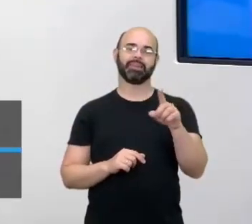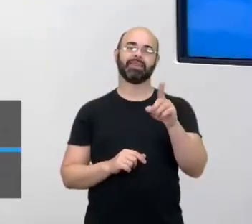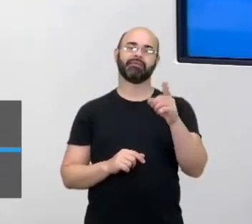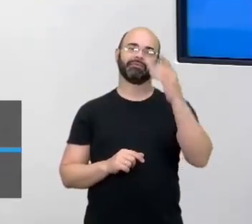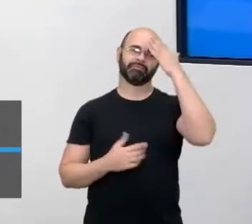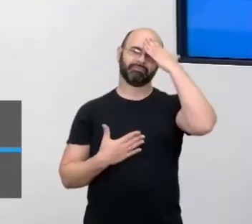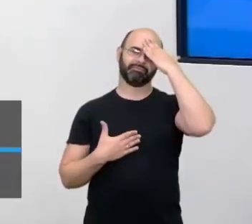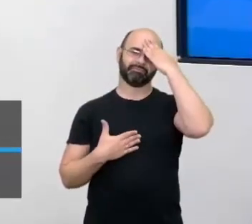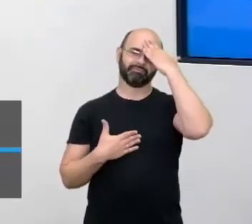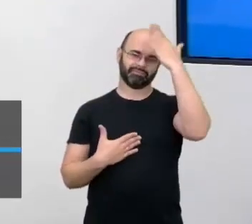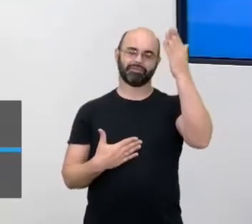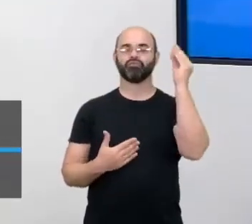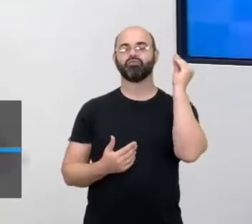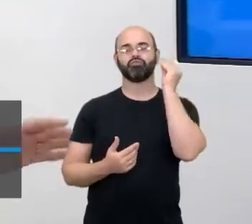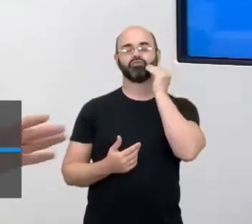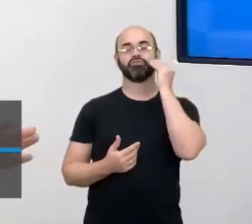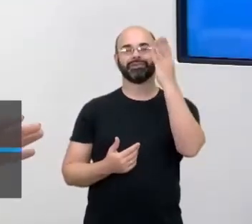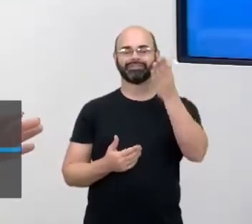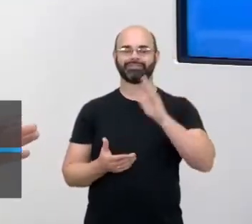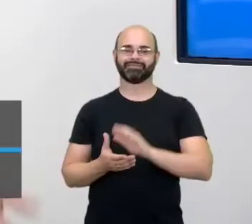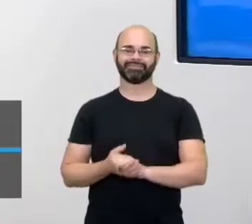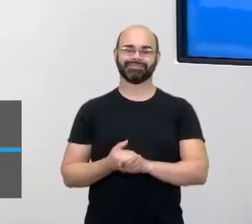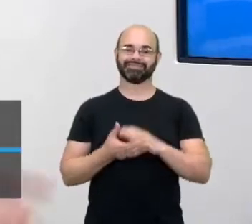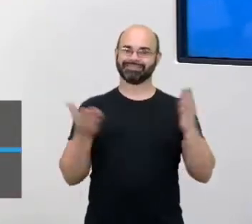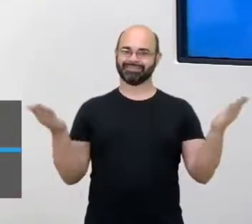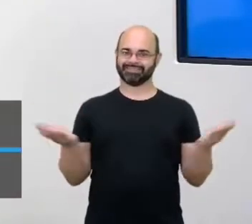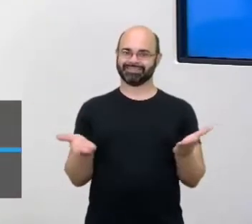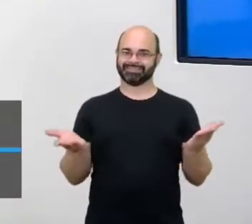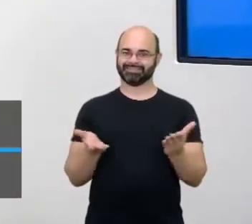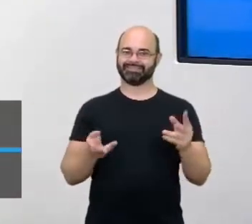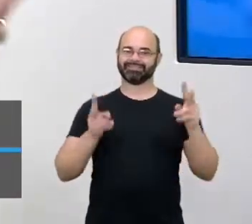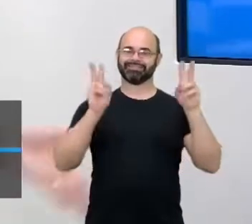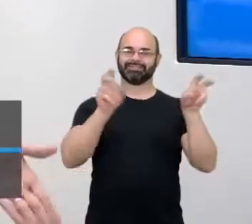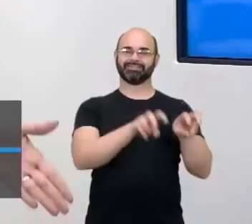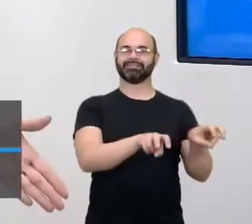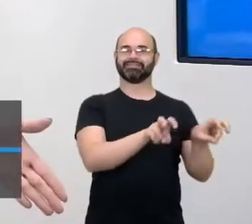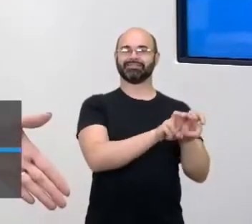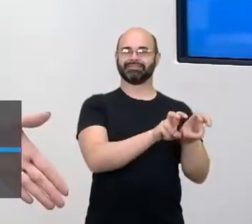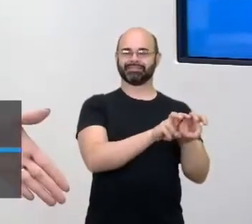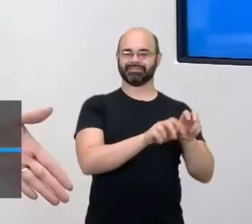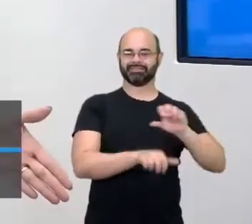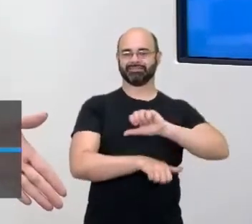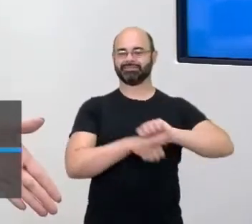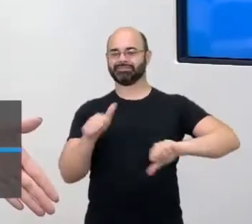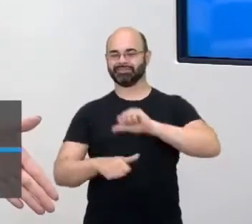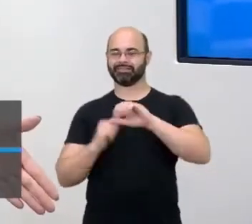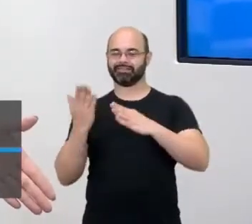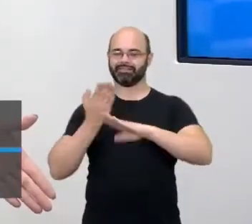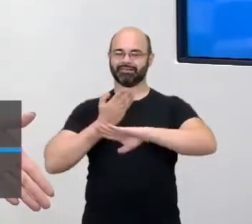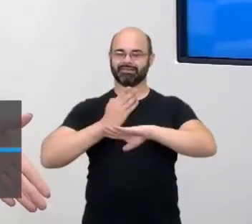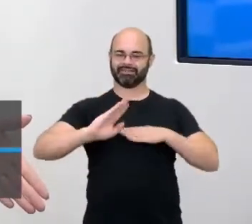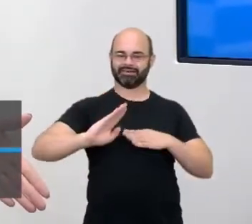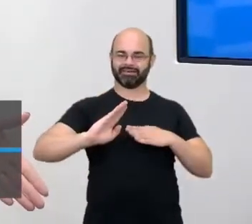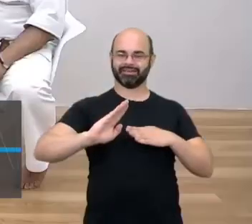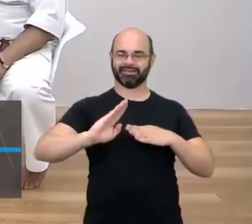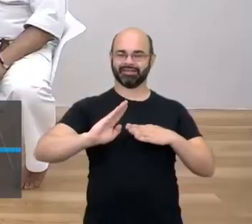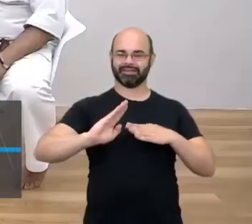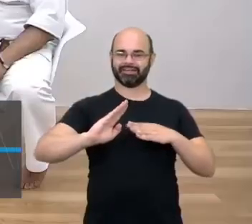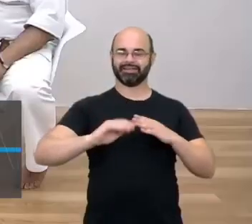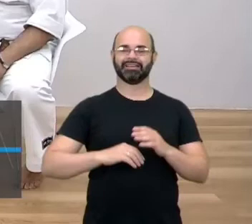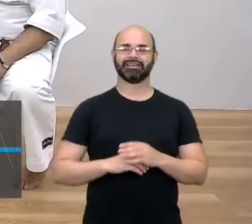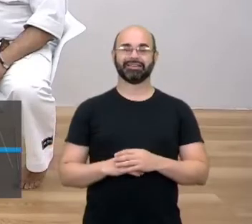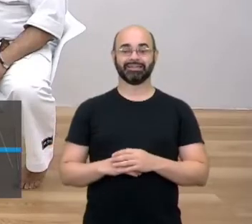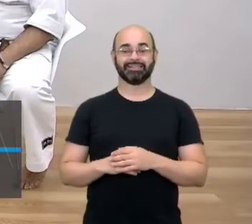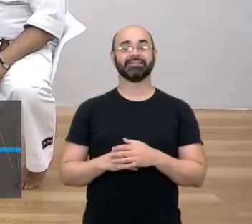vocês, tá bom? Beijos. E agora, mudando de futsal para karatê. Karatê. É isso aí,